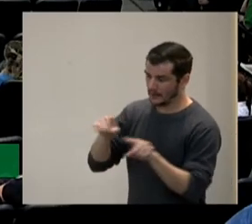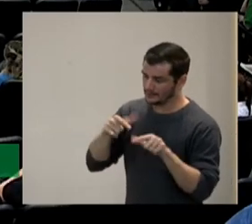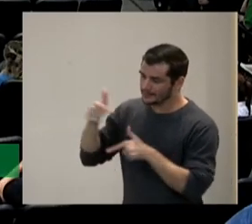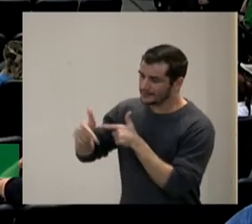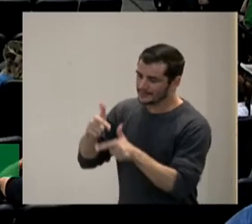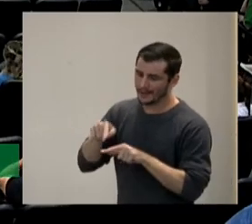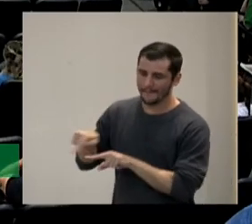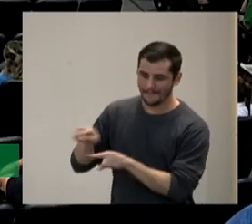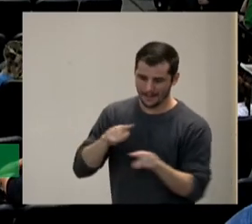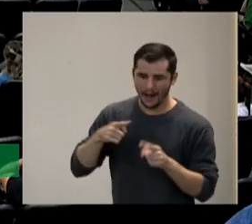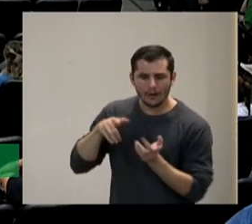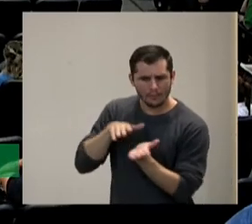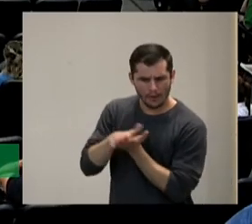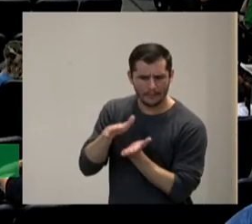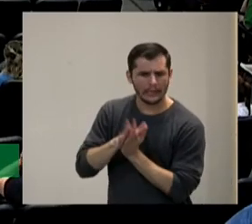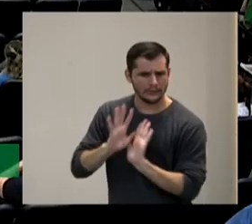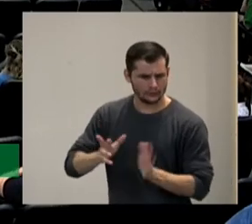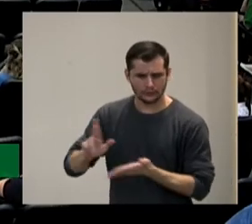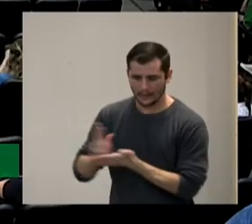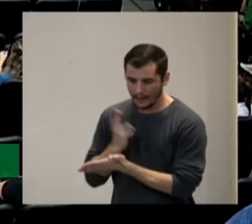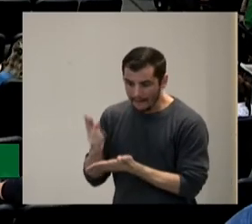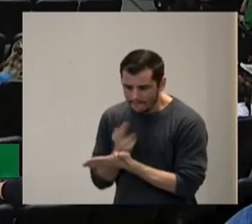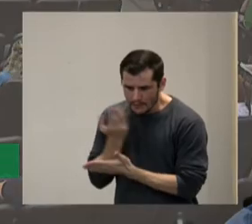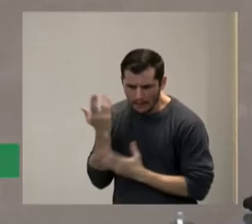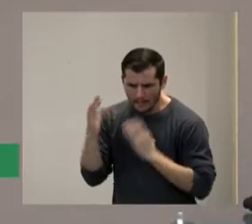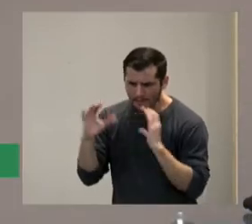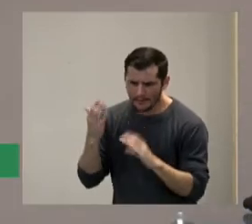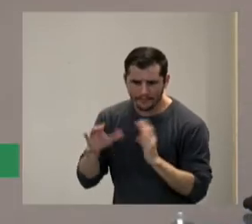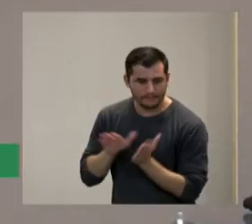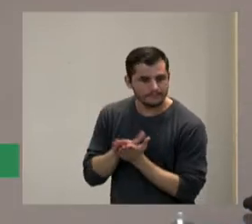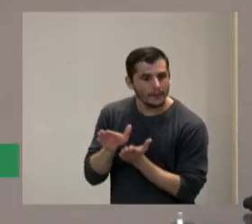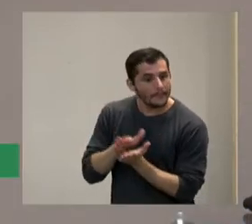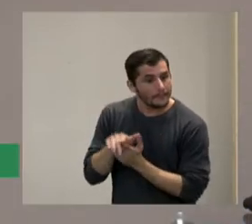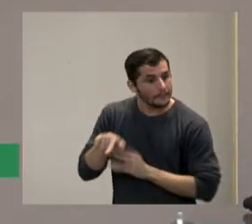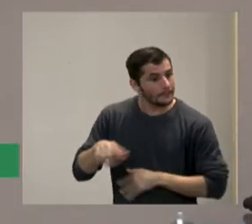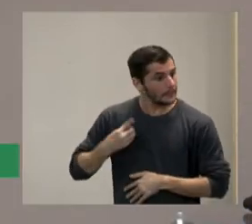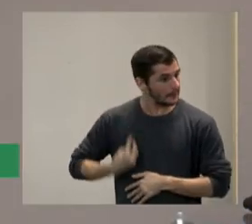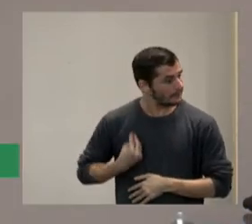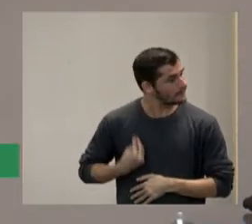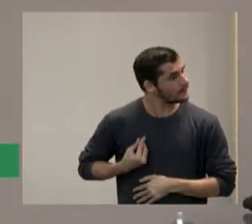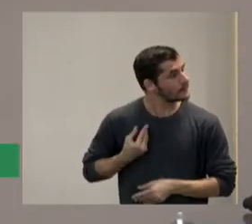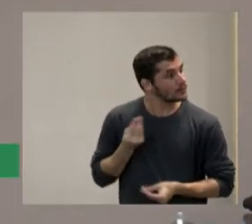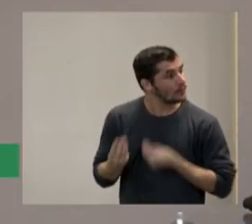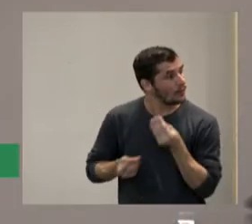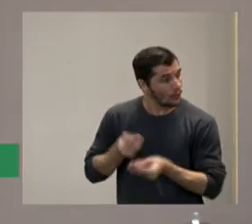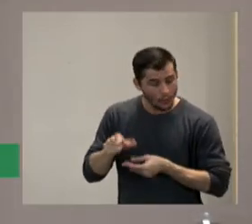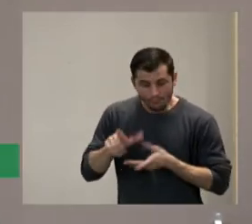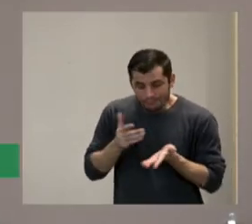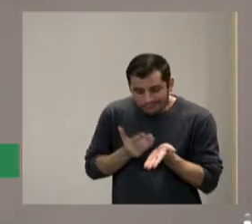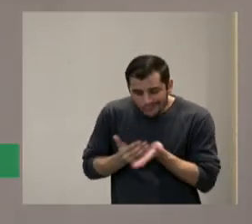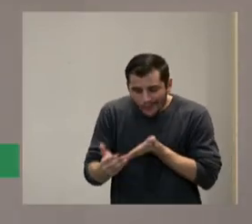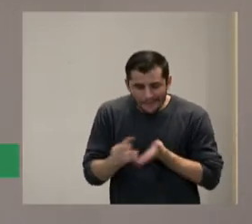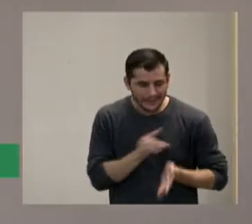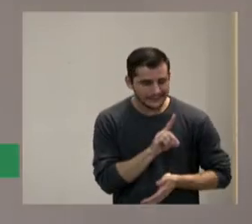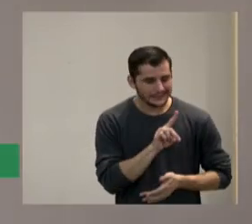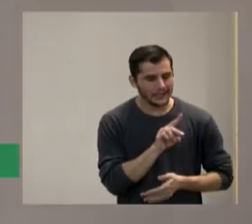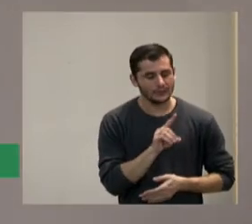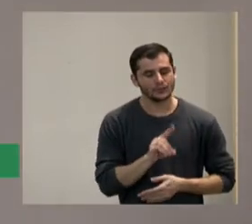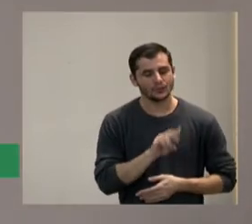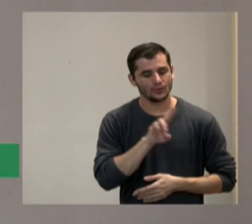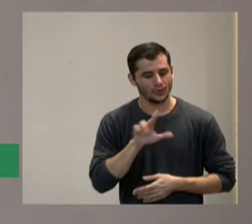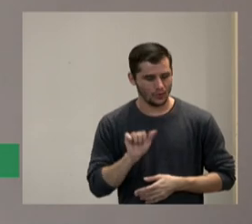publicados em revistas que falam como antes comentei de aplicação de DUA em